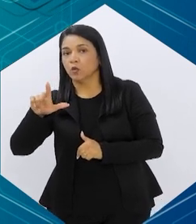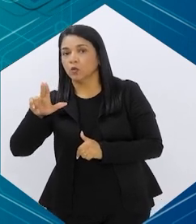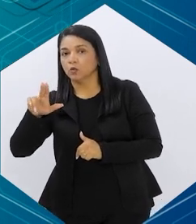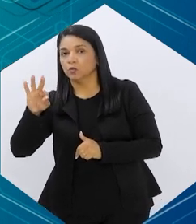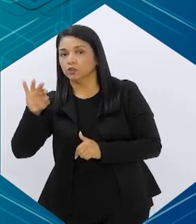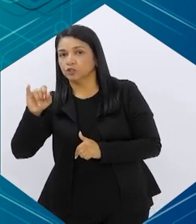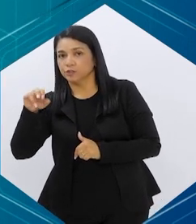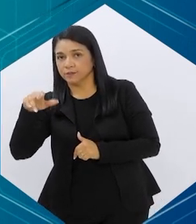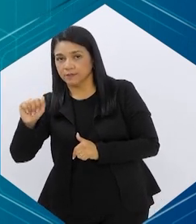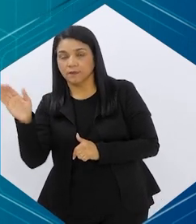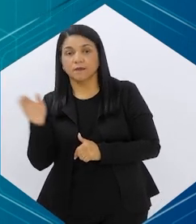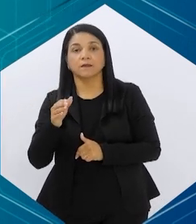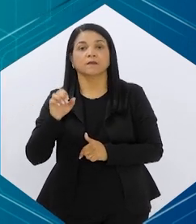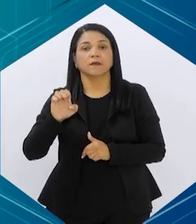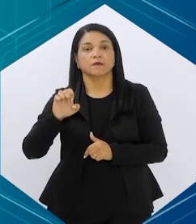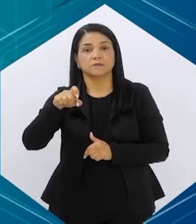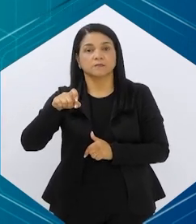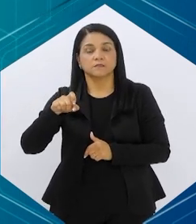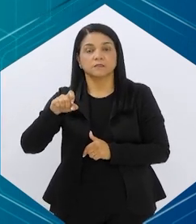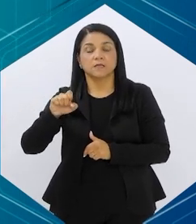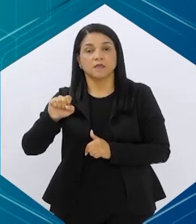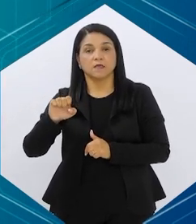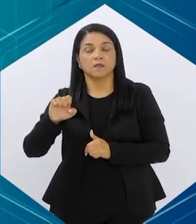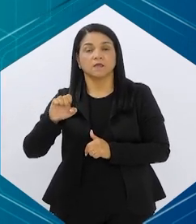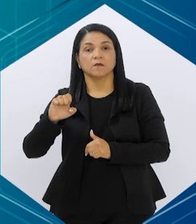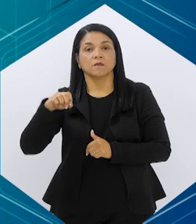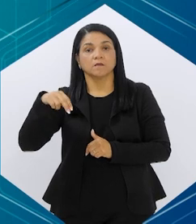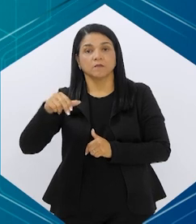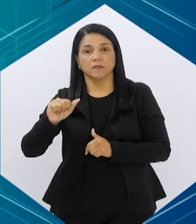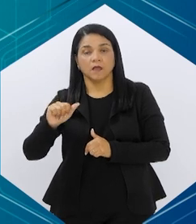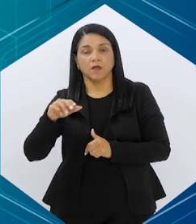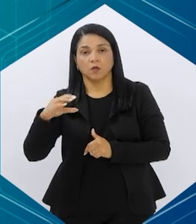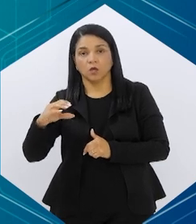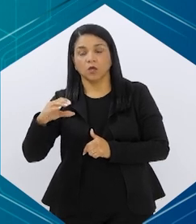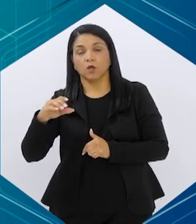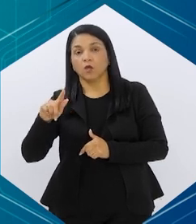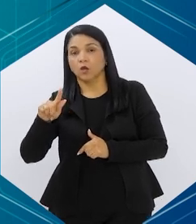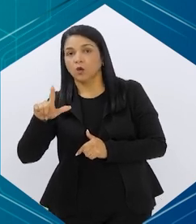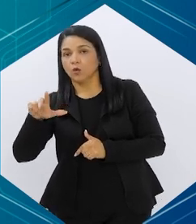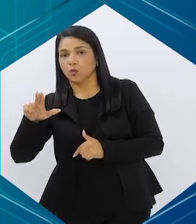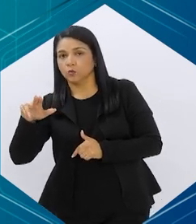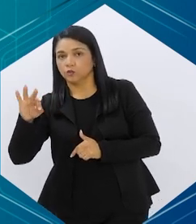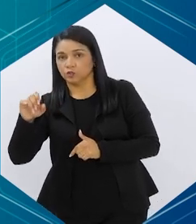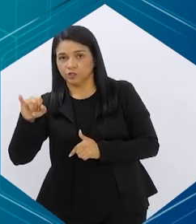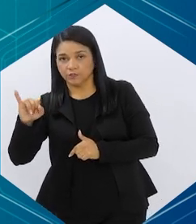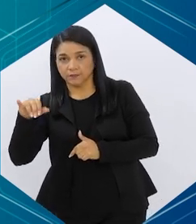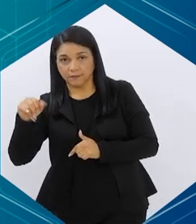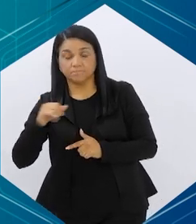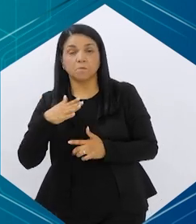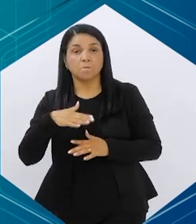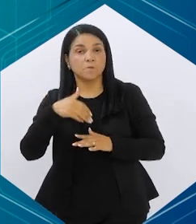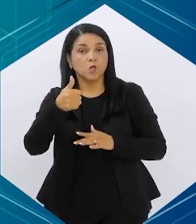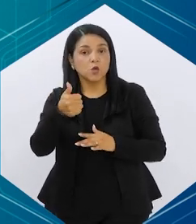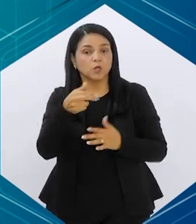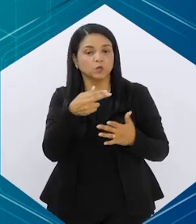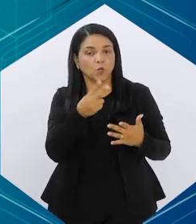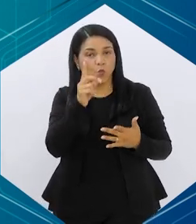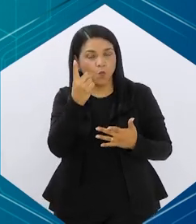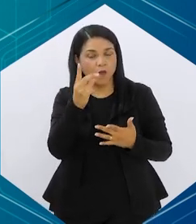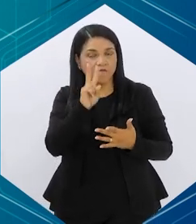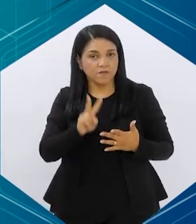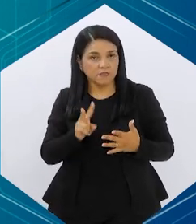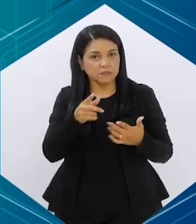meia-vida da medicação, então, ela pode ser aplicada subcutânea uma vez por semana, melhorando a adesão. E todos esses